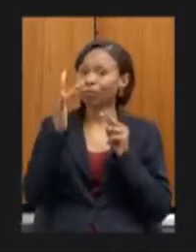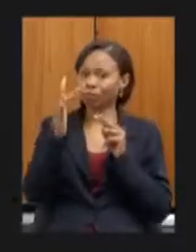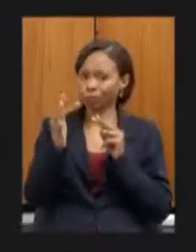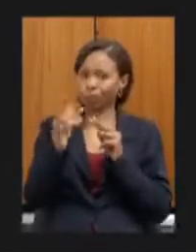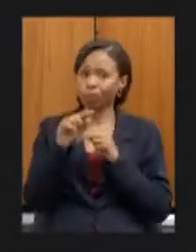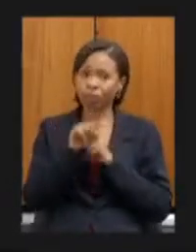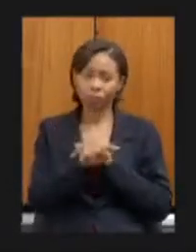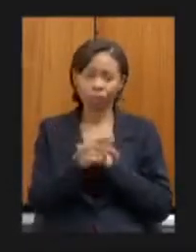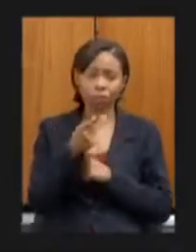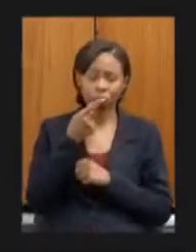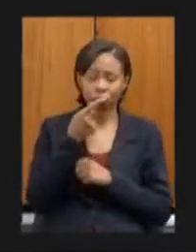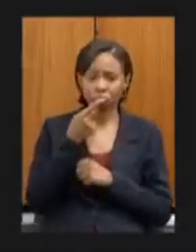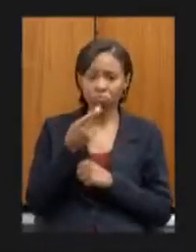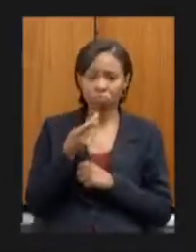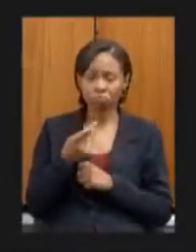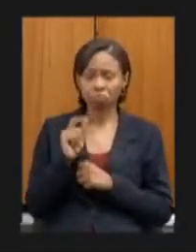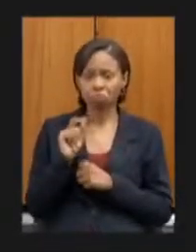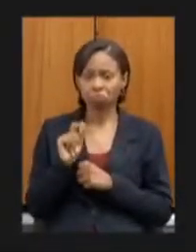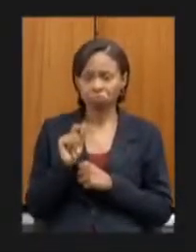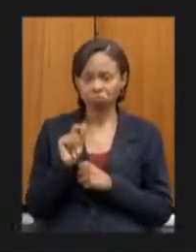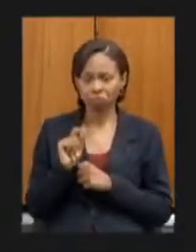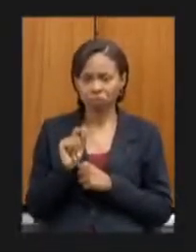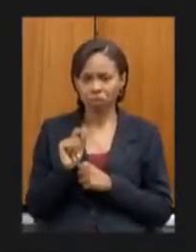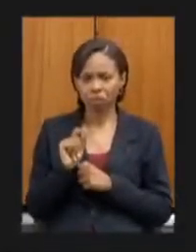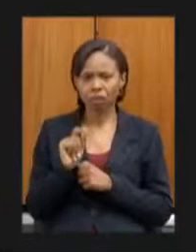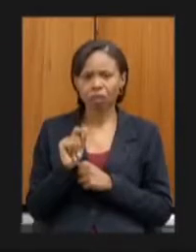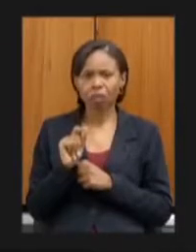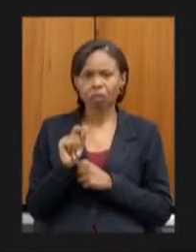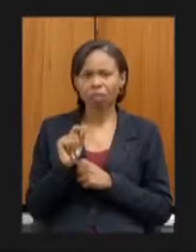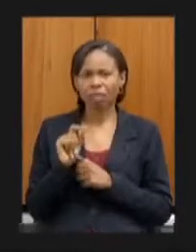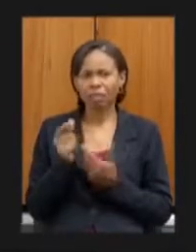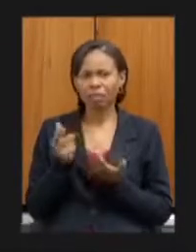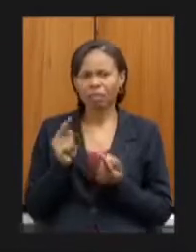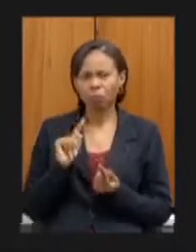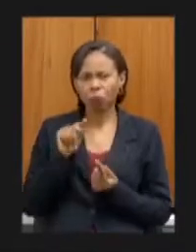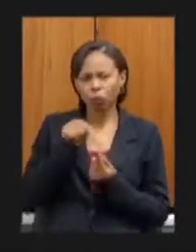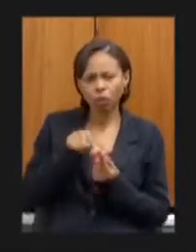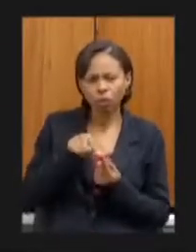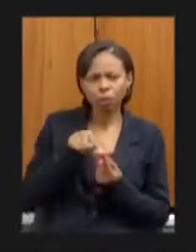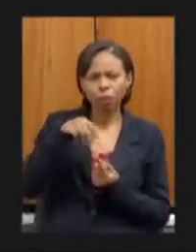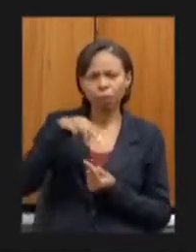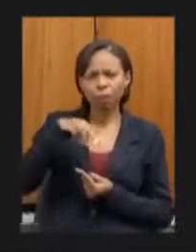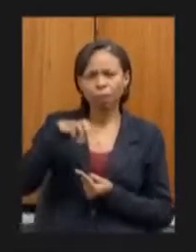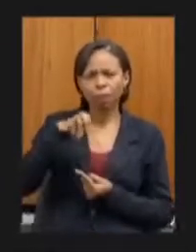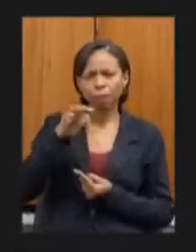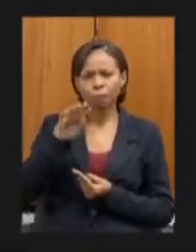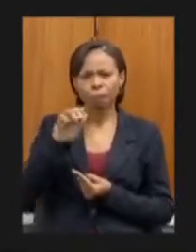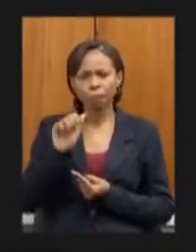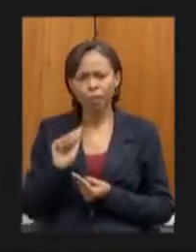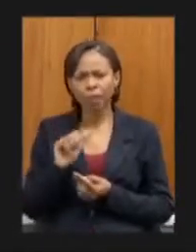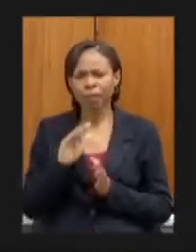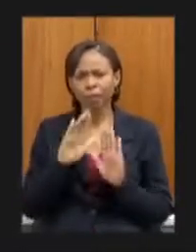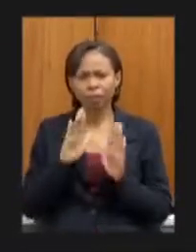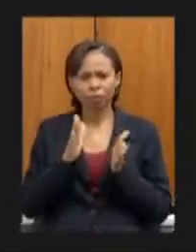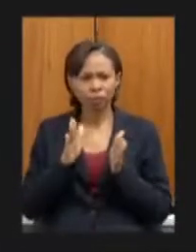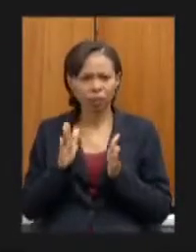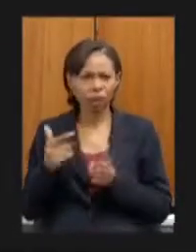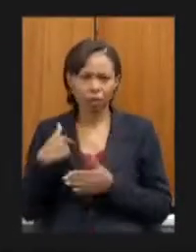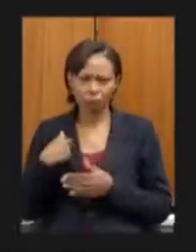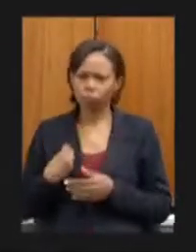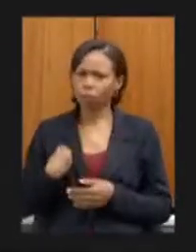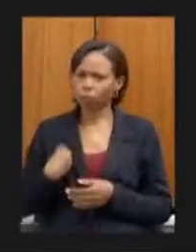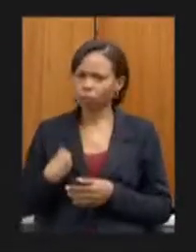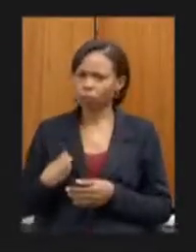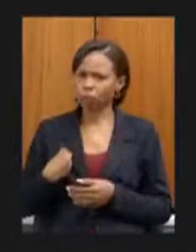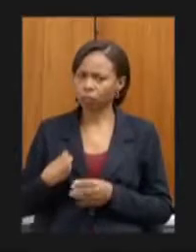todos esses essas metas colocadas que eu participo de todas elas eu sou também